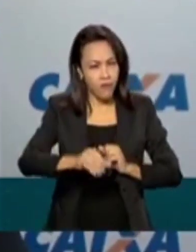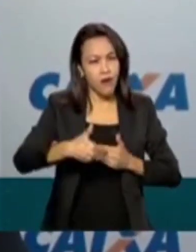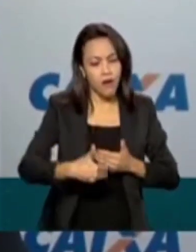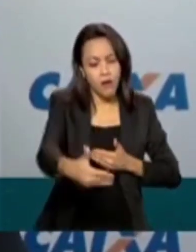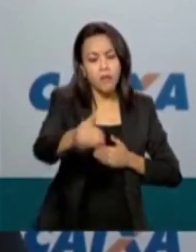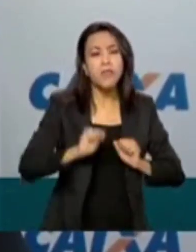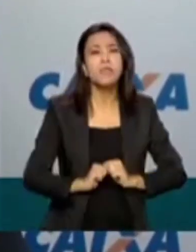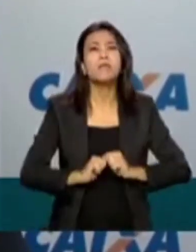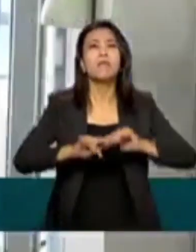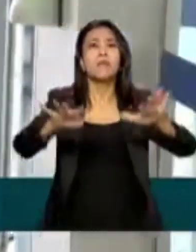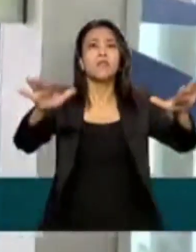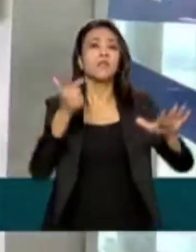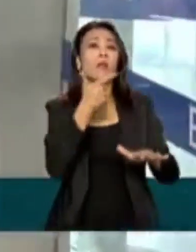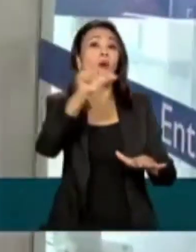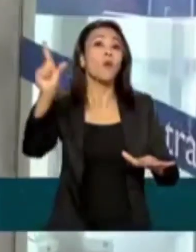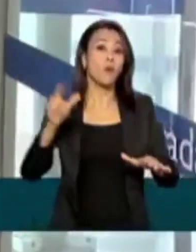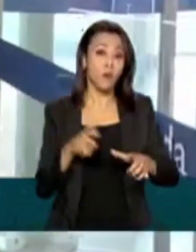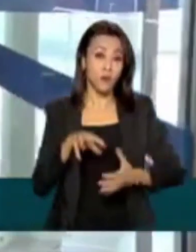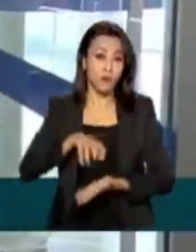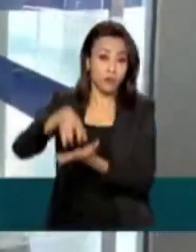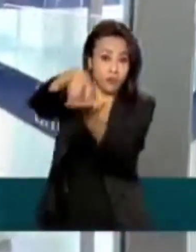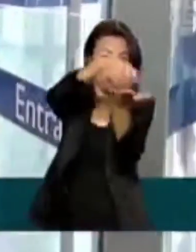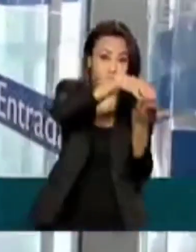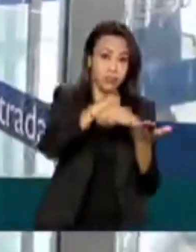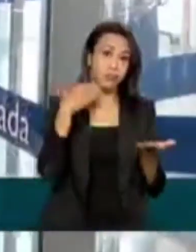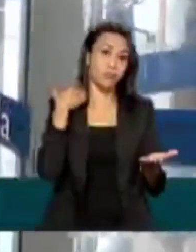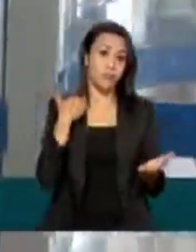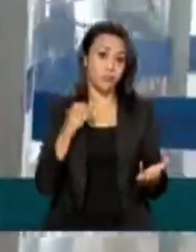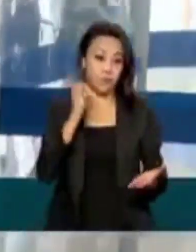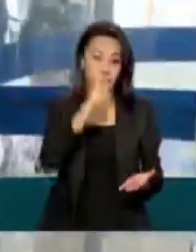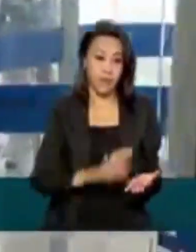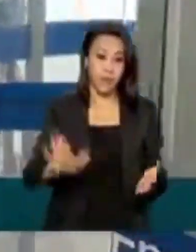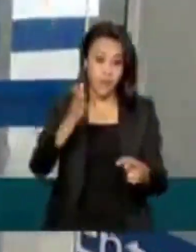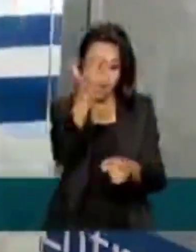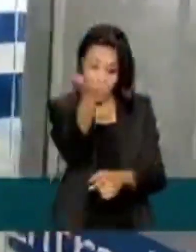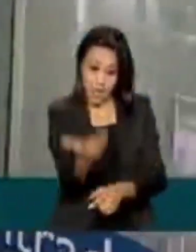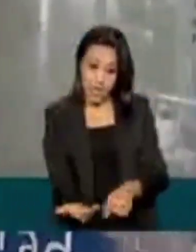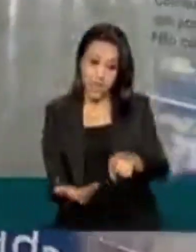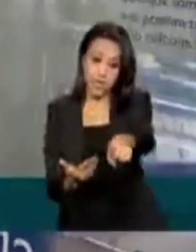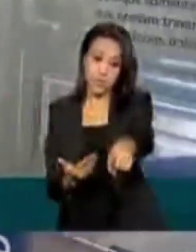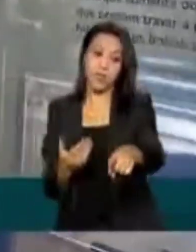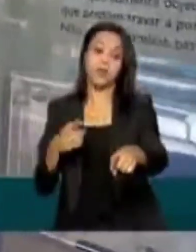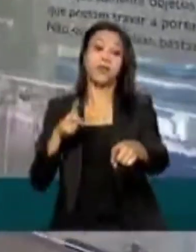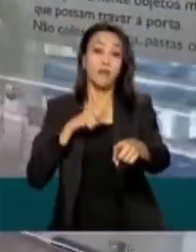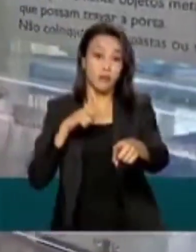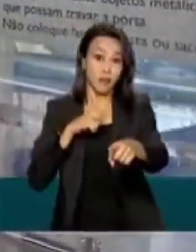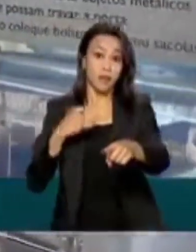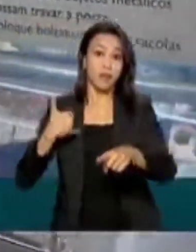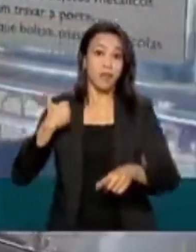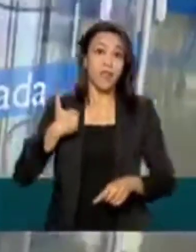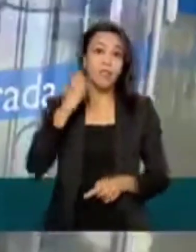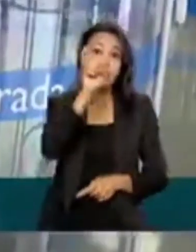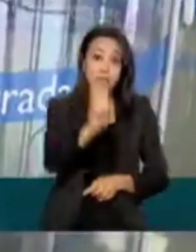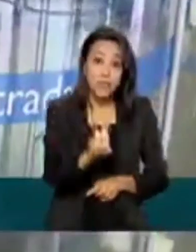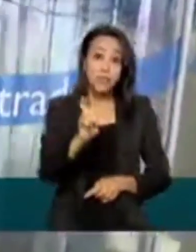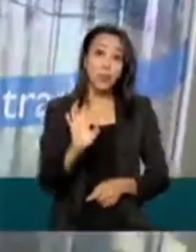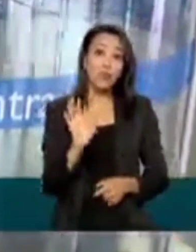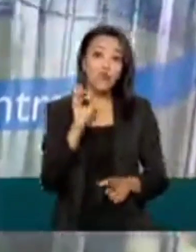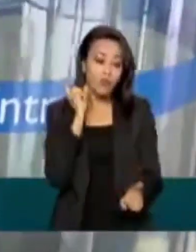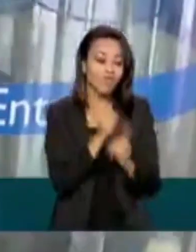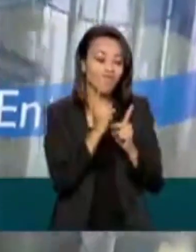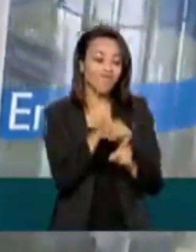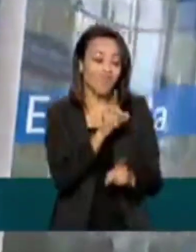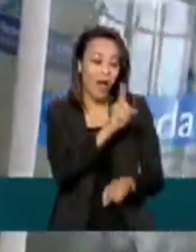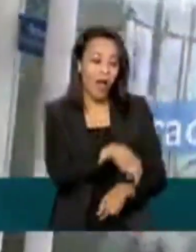nossas agências até o final do ano. A iniciativa vai ajudar o Vinícius. Aos cinco anos, ele foi diagnosticado com autismo. Agora,